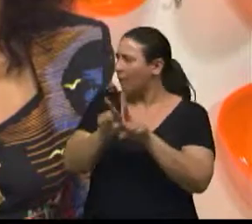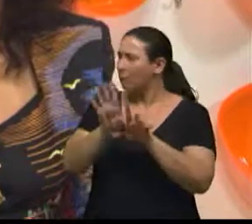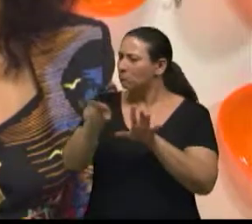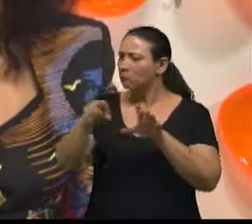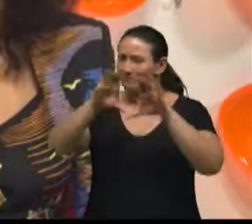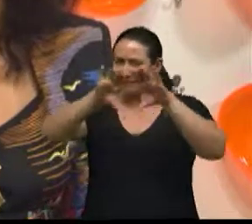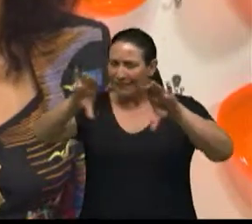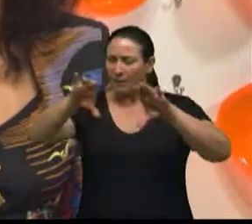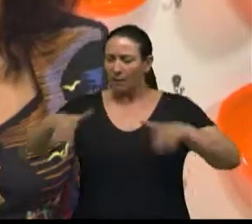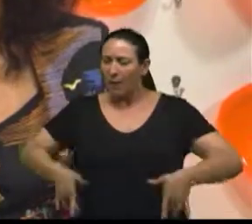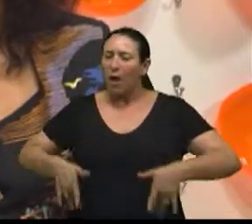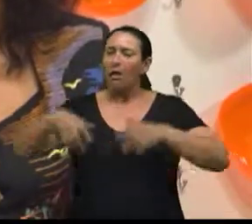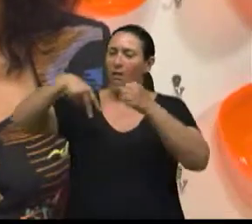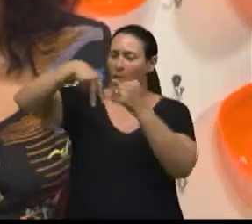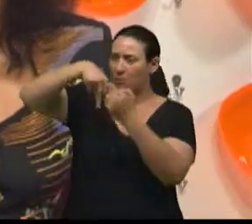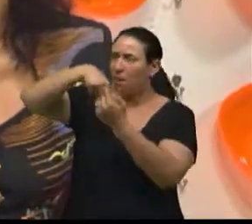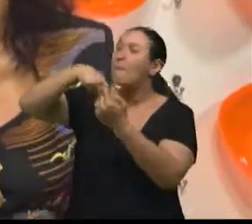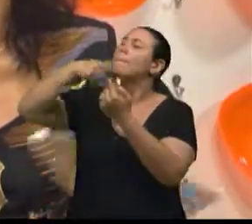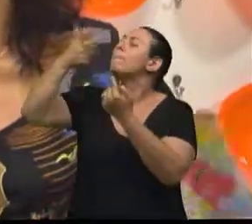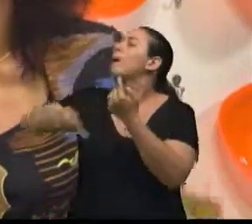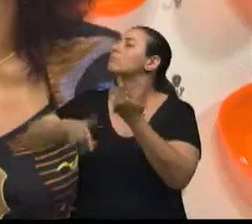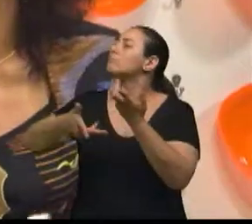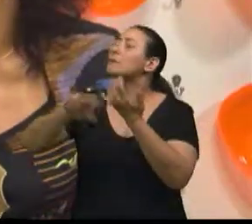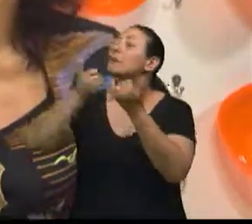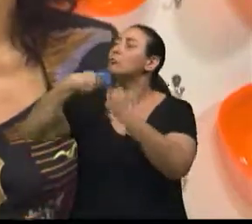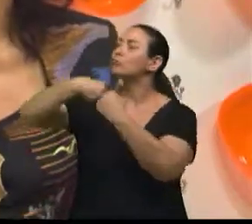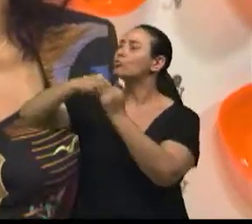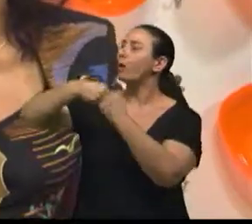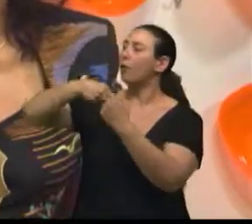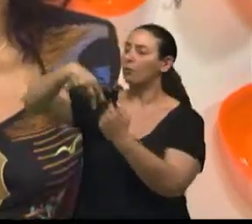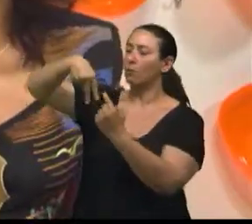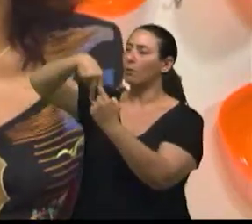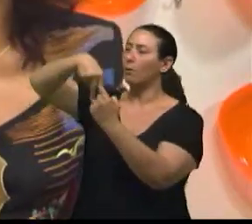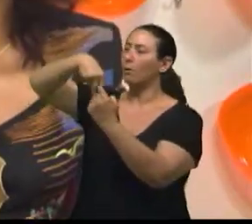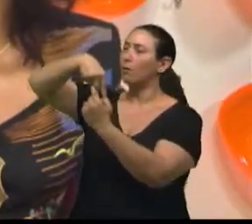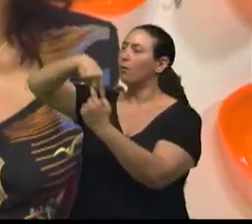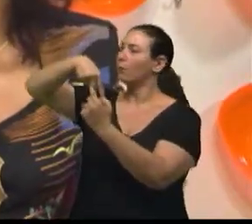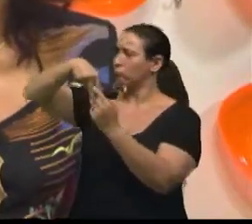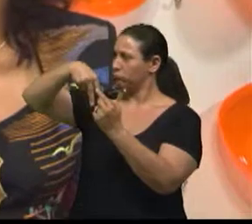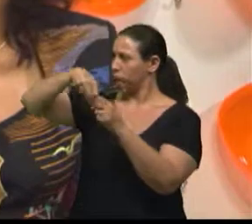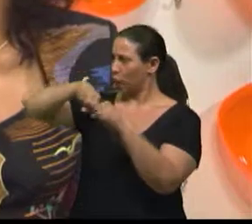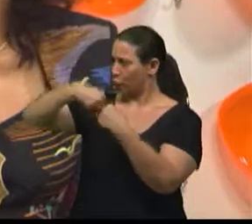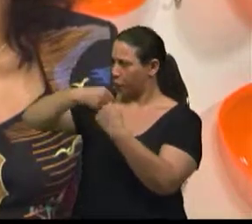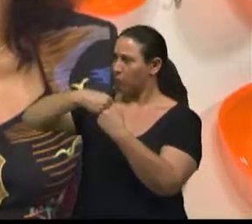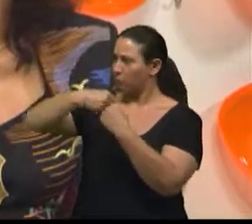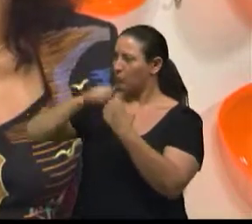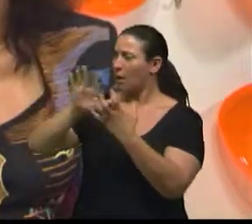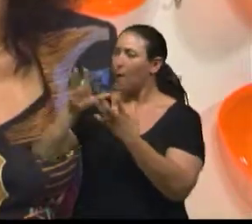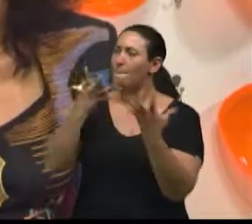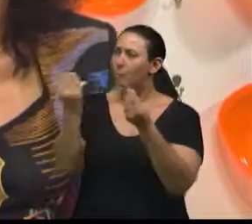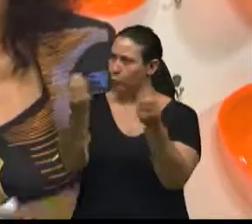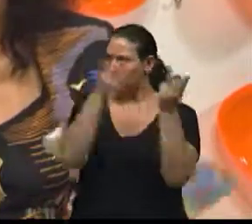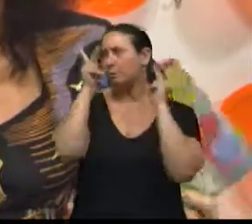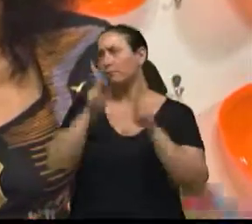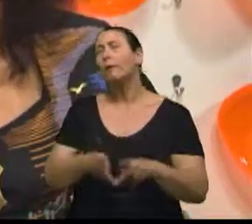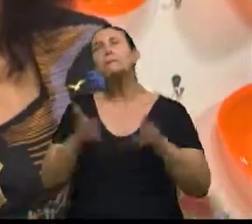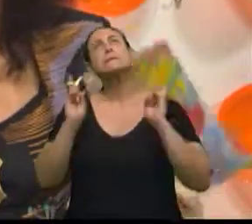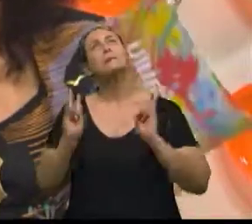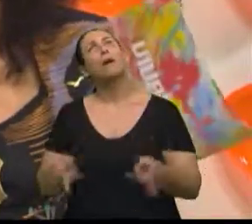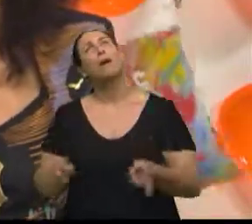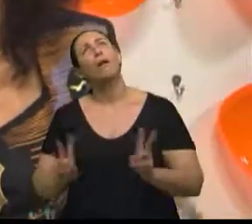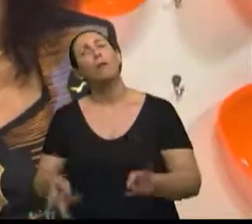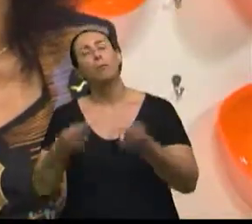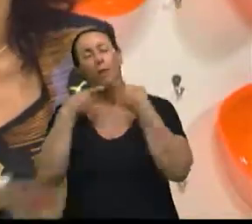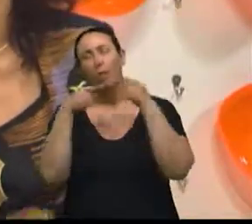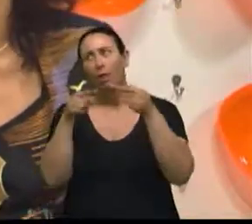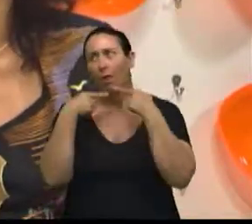cirurgia, que são mais comuns, por exemplo, joelhos. A gente sabe que as pessoas se queixam muito de dores